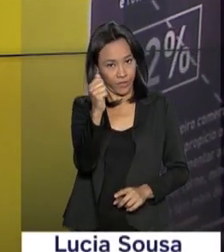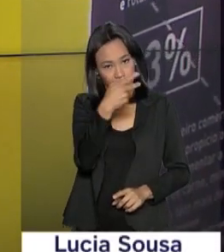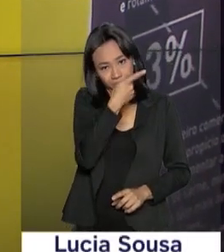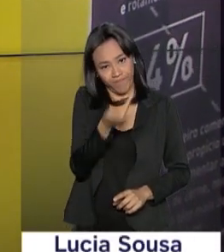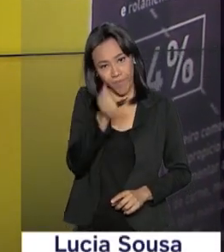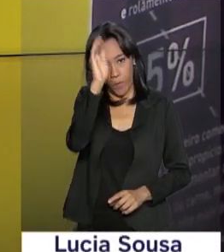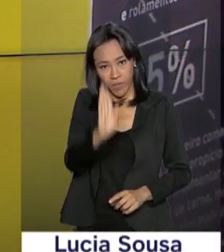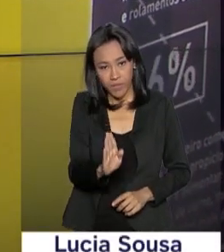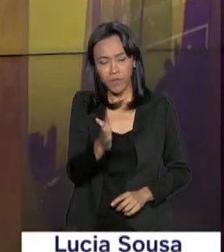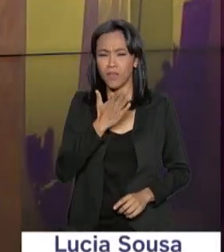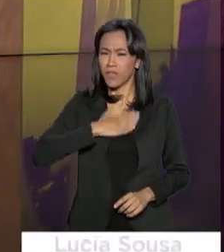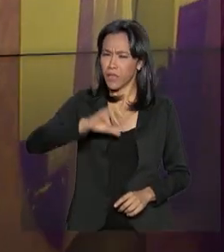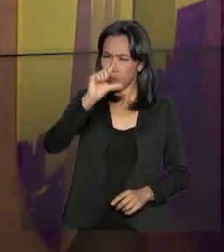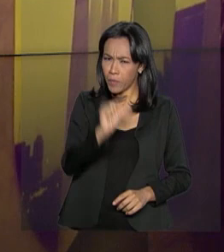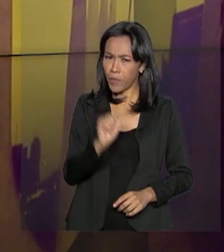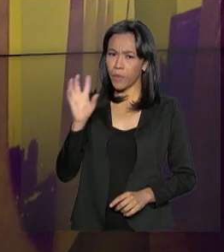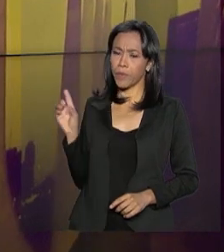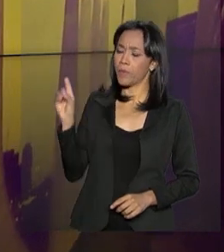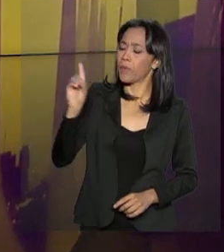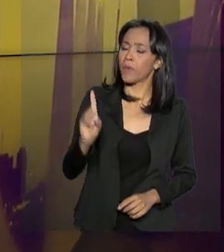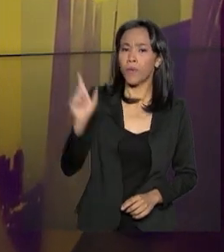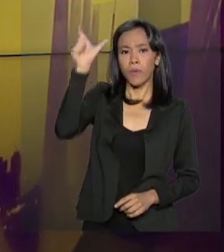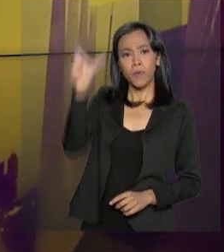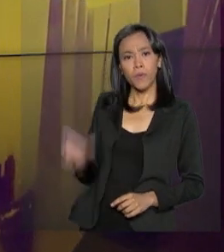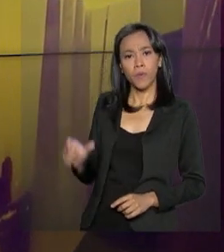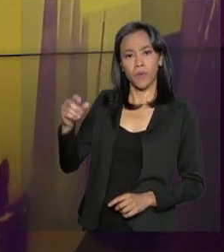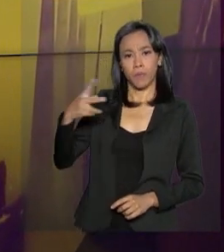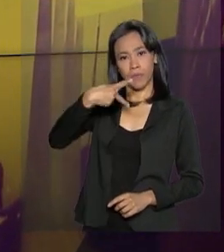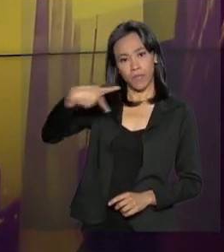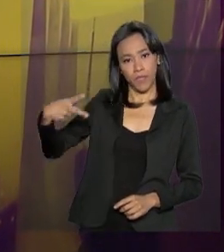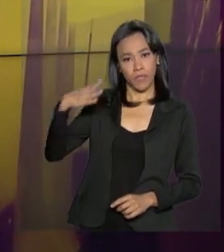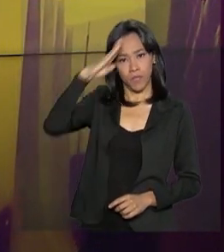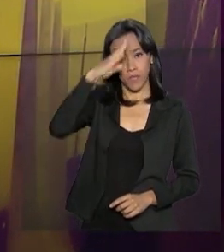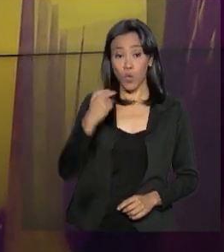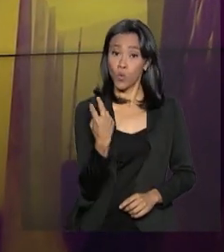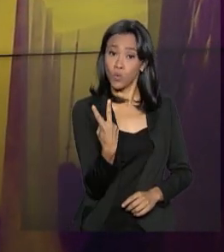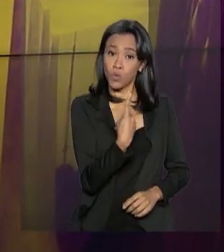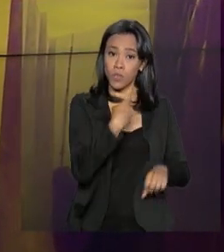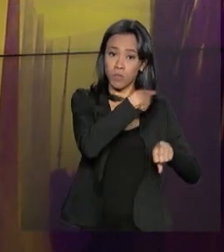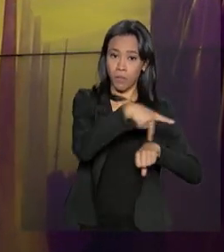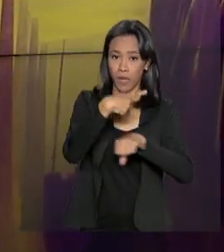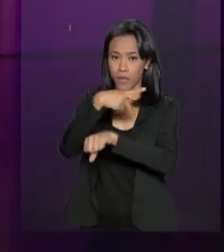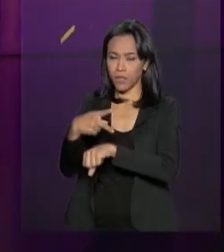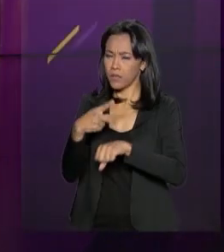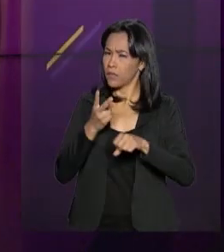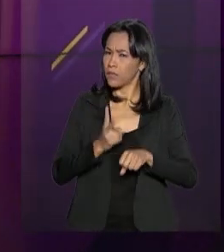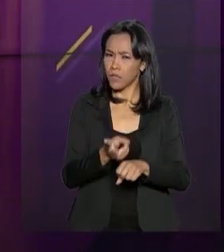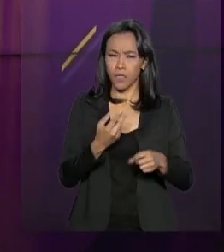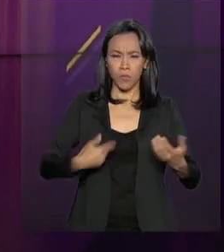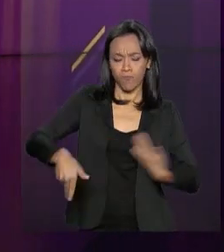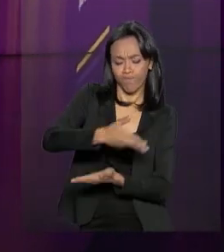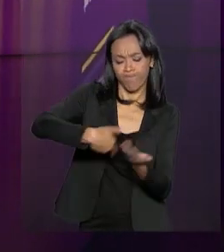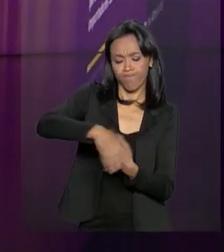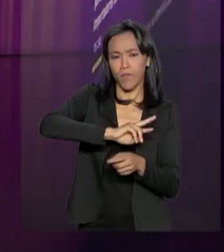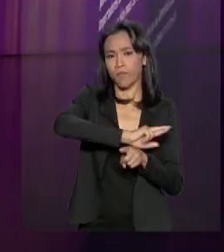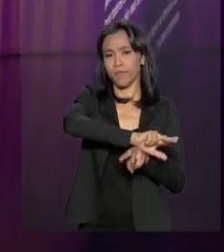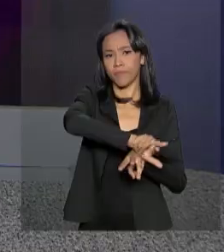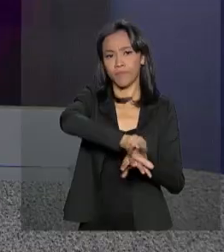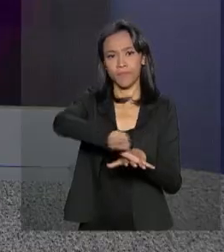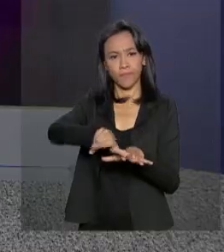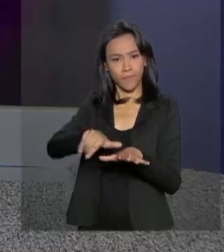Daqui a pouquinho ele vai ser recebido pelo presidente Jair Bolsonaro. Os dois países mantêm relações muito próximas em diferentes áreas.